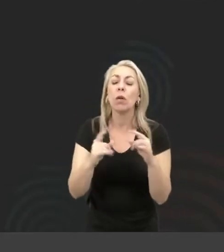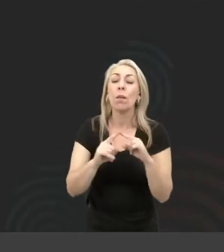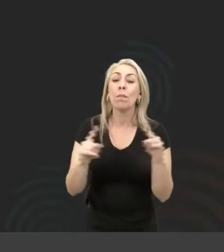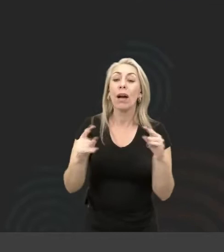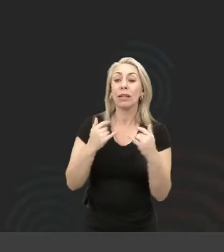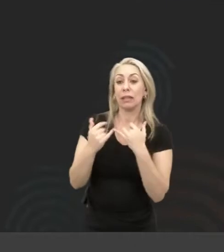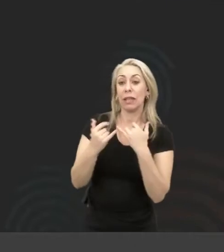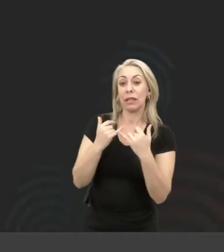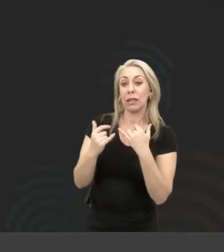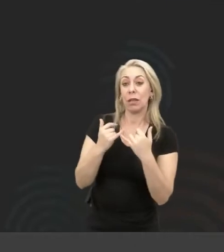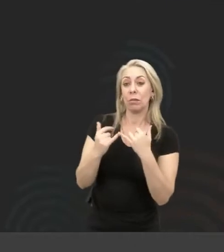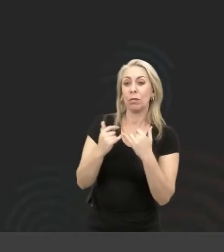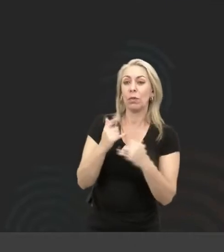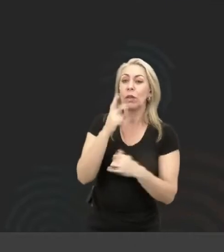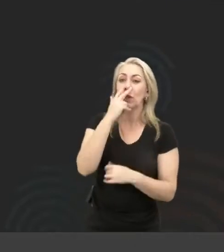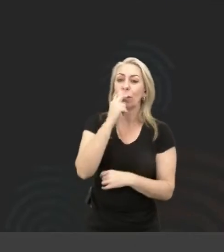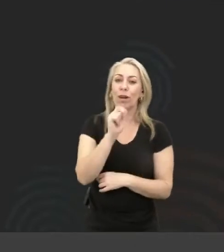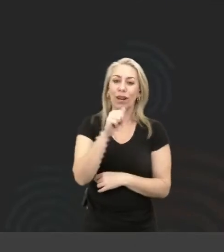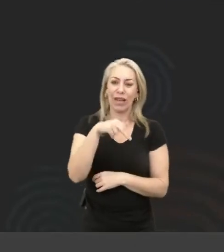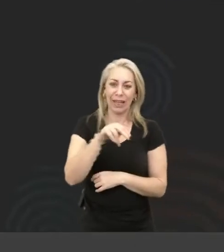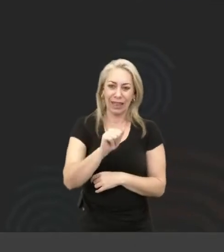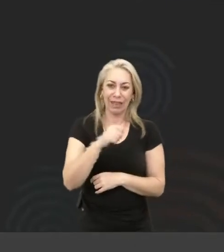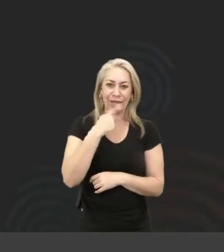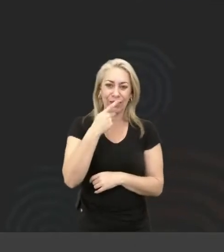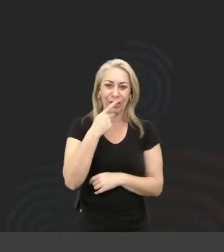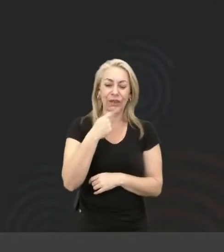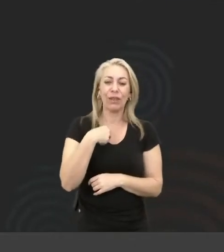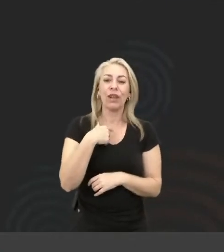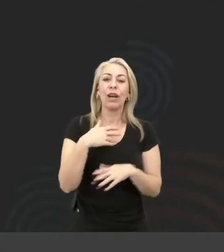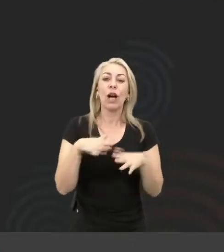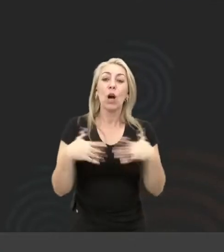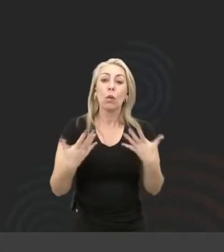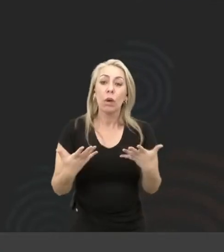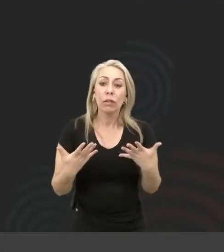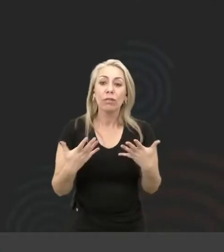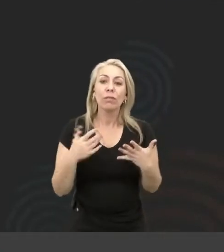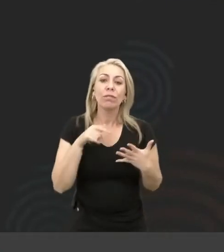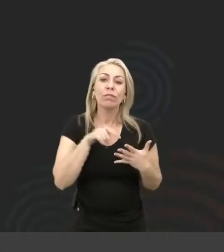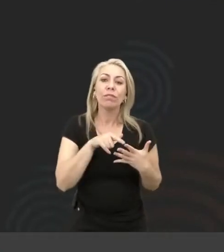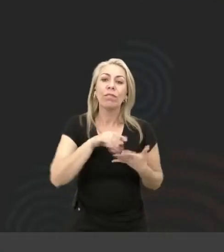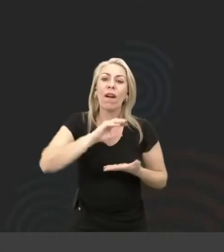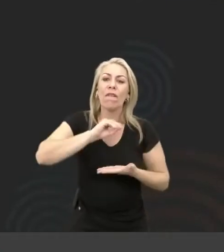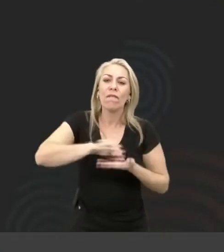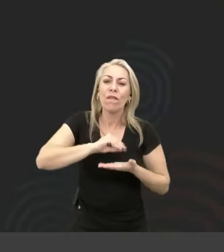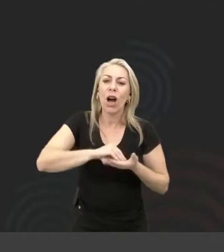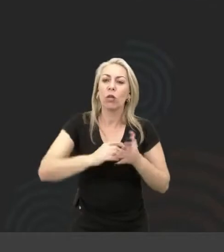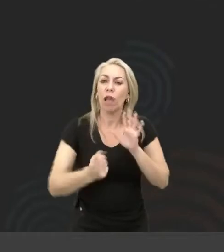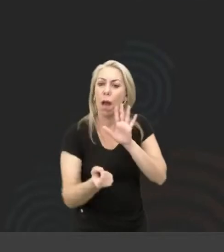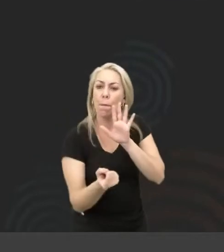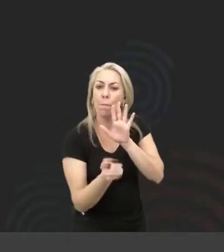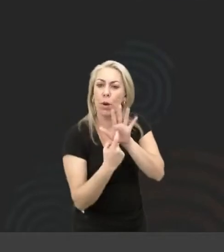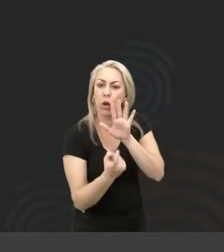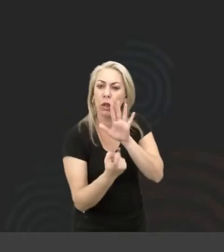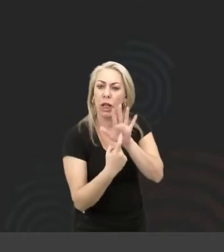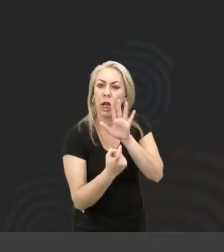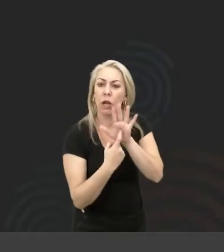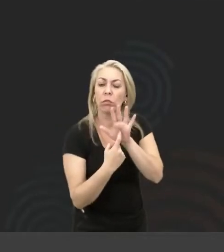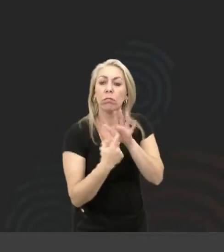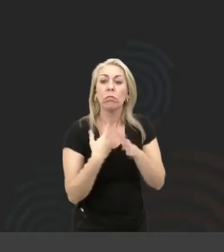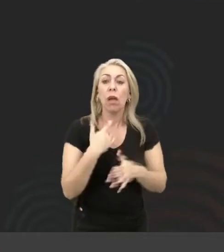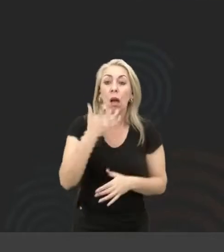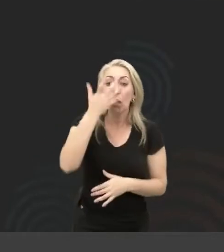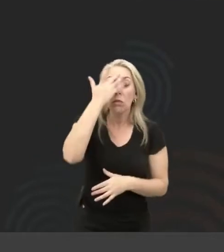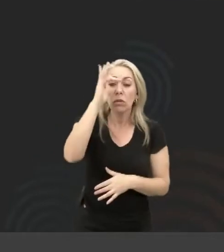como a Ana citou aqui, quando era uma ausência de botão, eu não